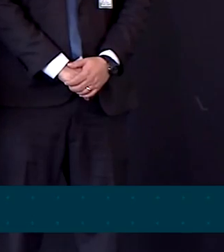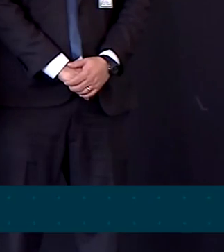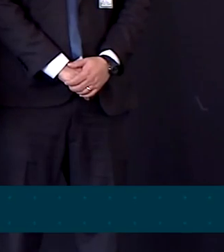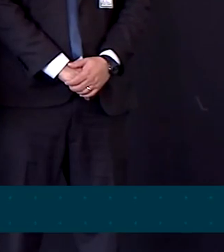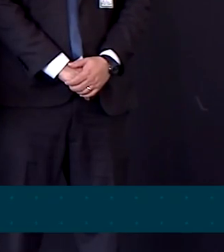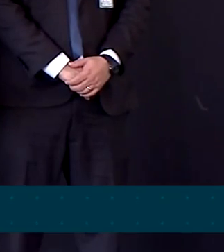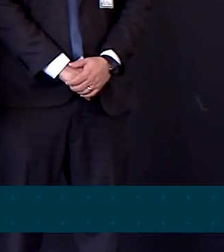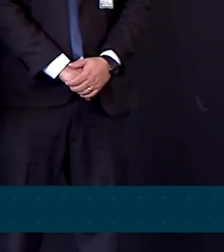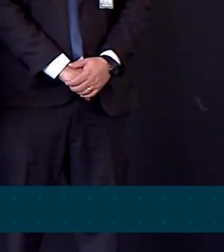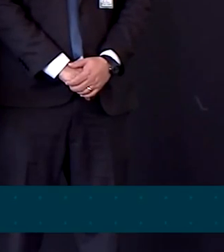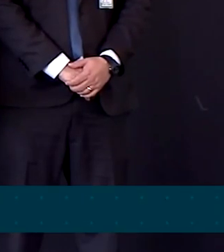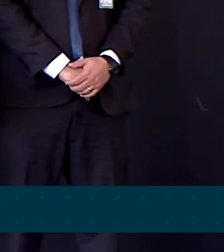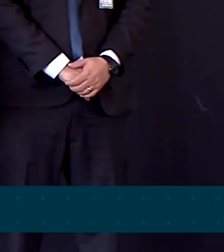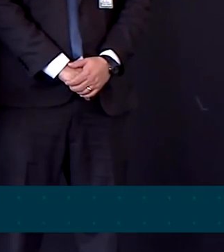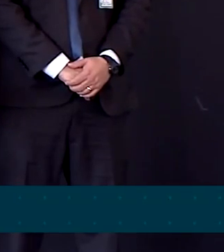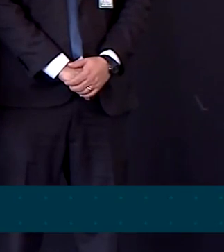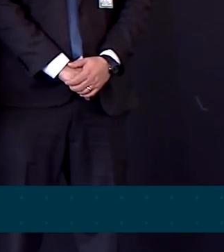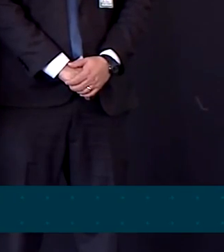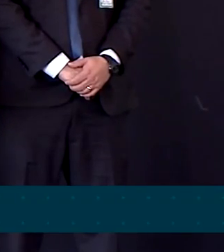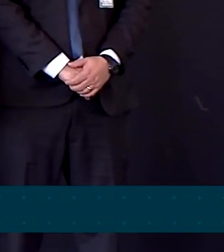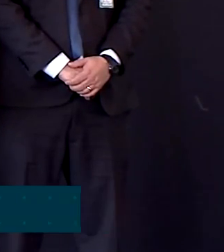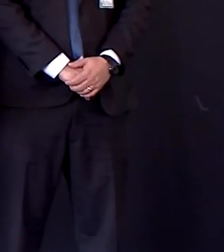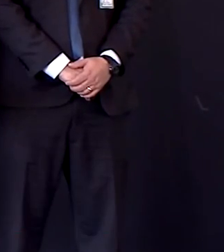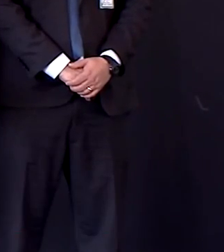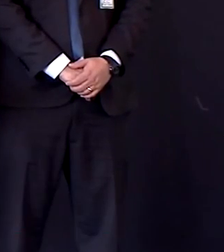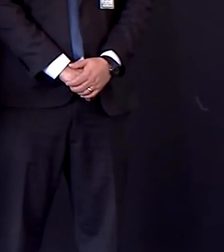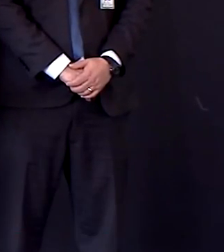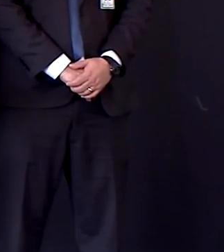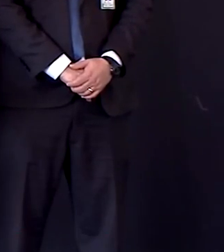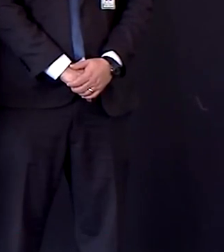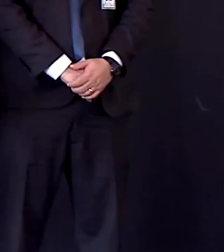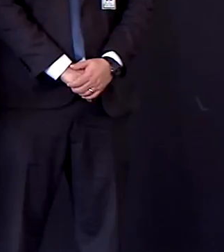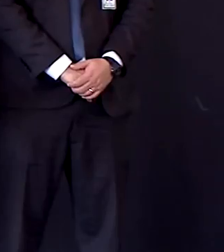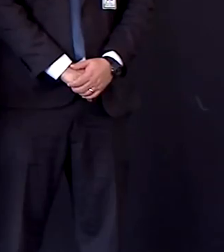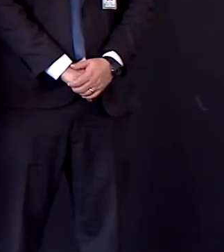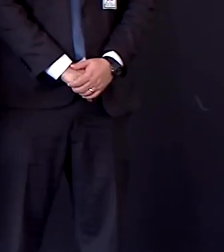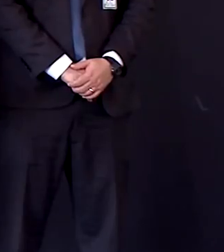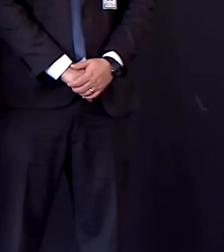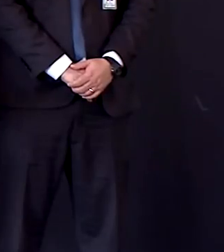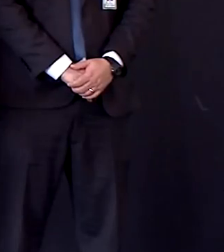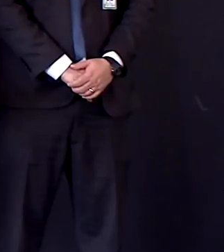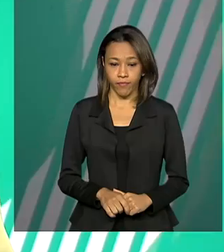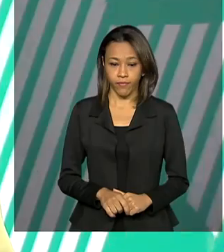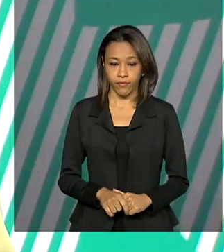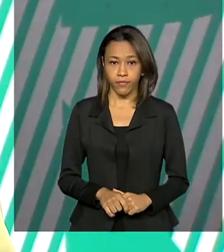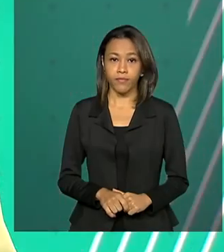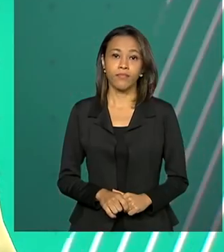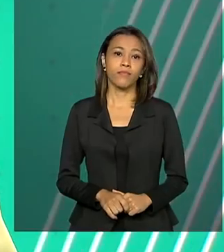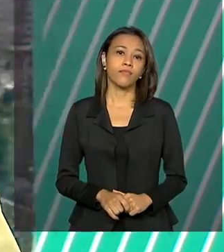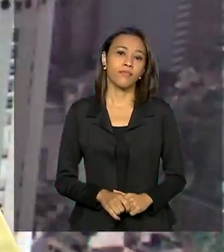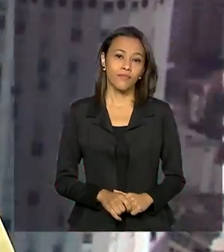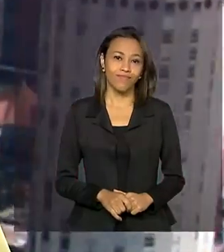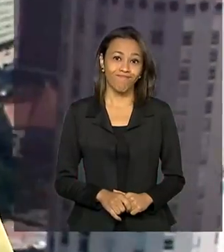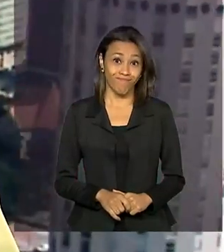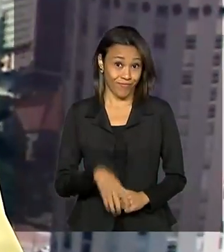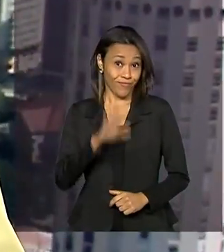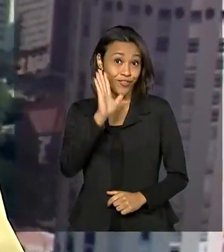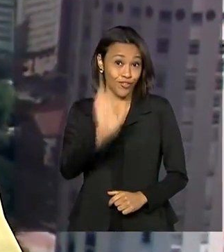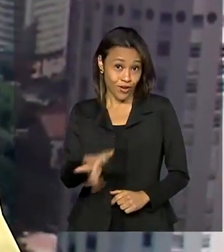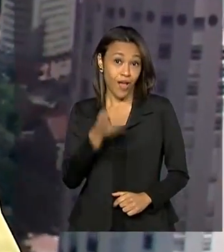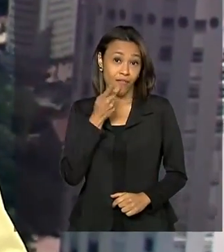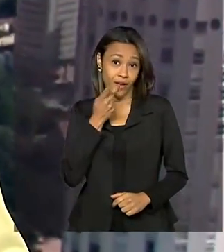efetivo a mais para somar a vocês, para combater, então, o crime organizado em nosso país. E como já